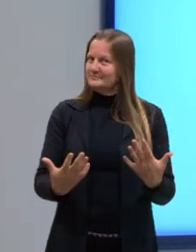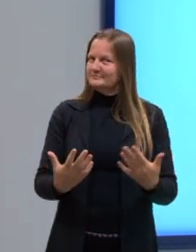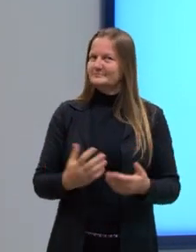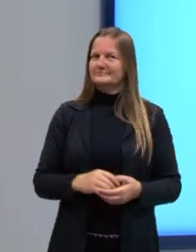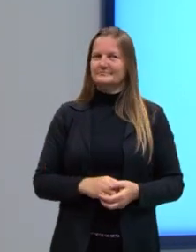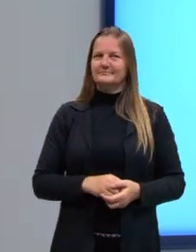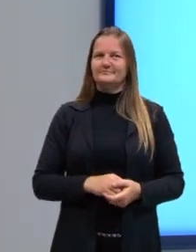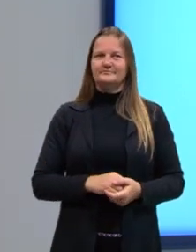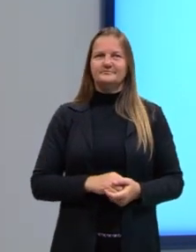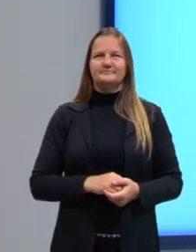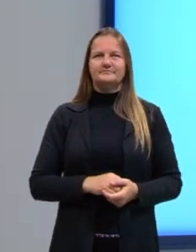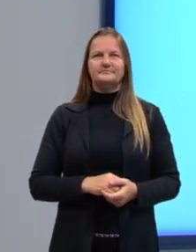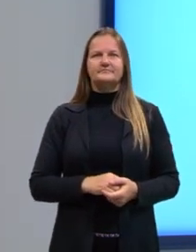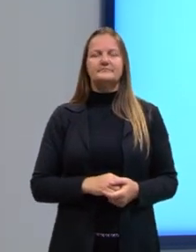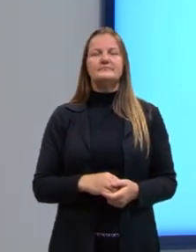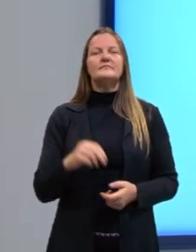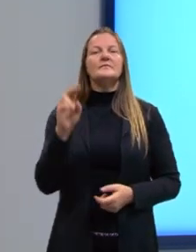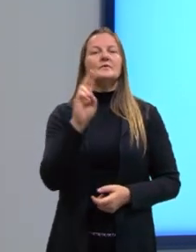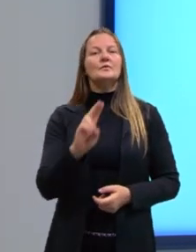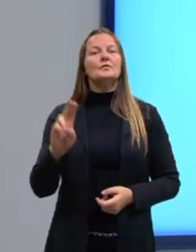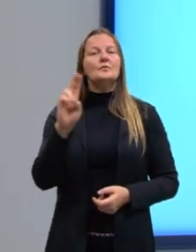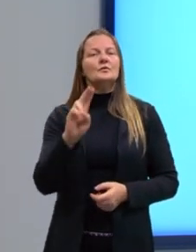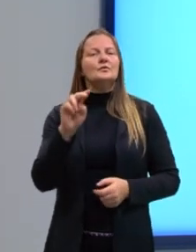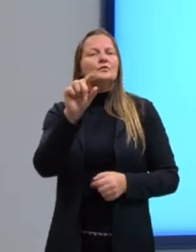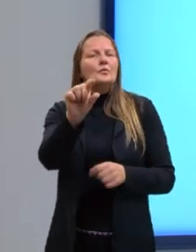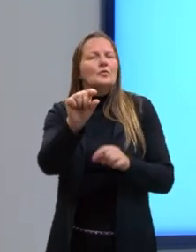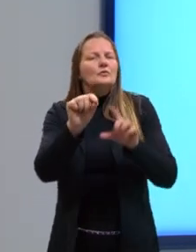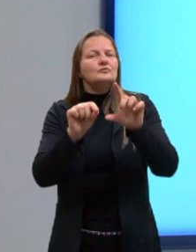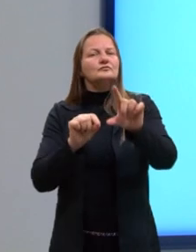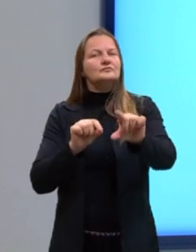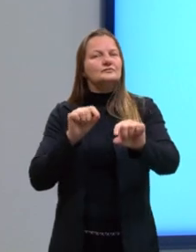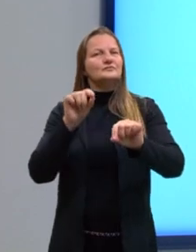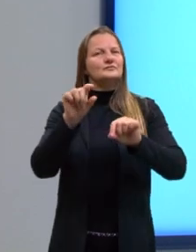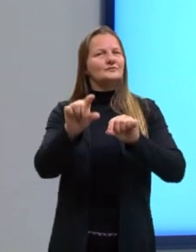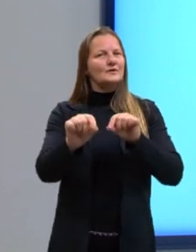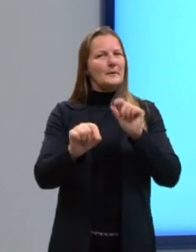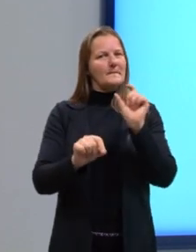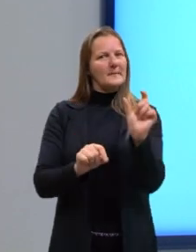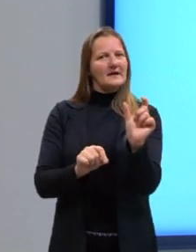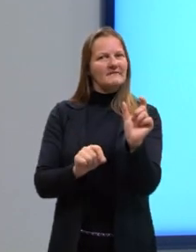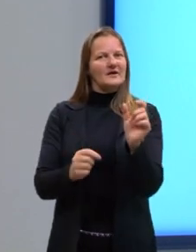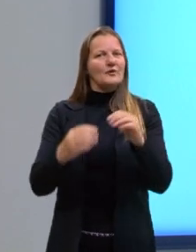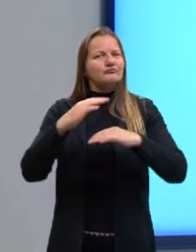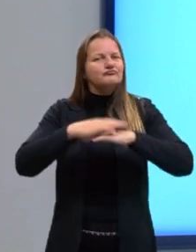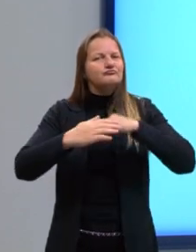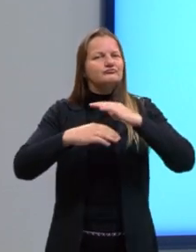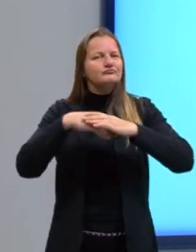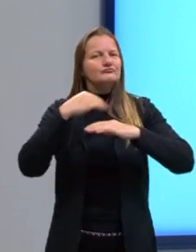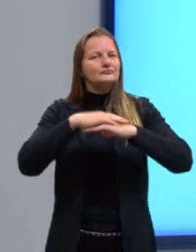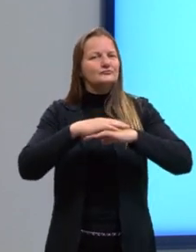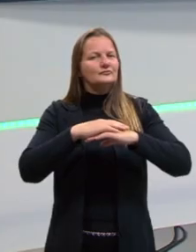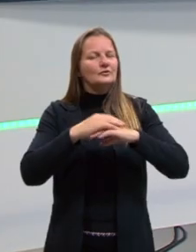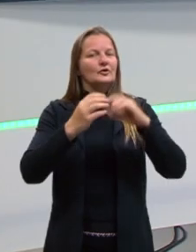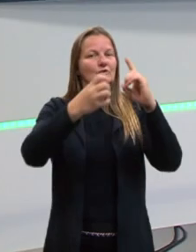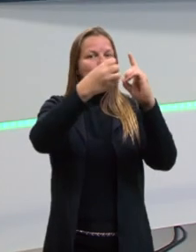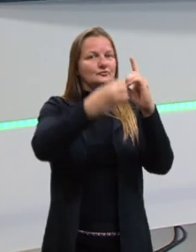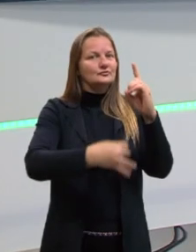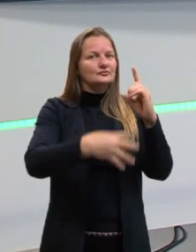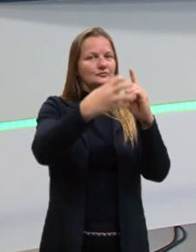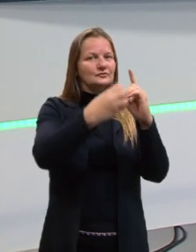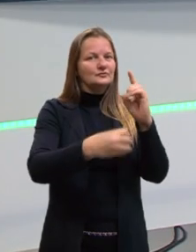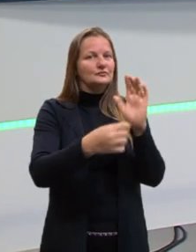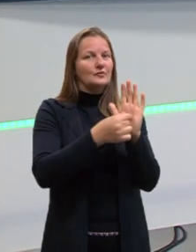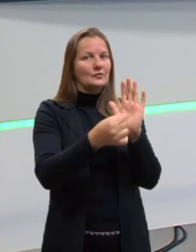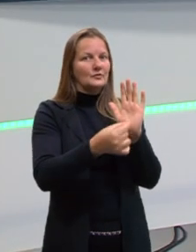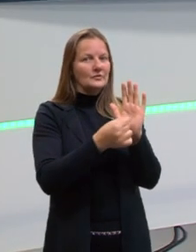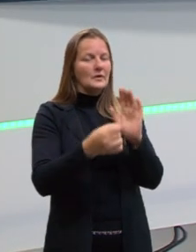o uso, a seleção das palavras para construir o meu texto dissertativo-argumentativo é